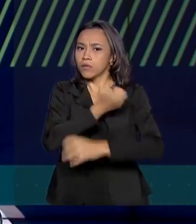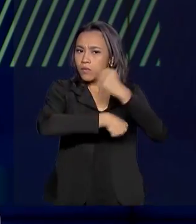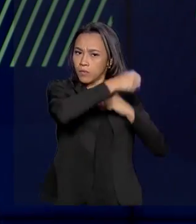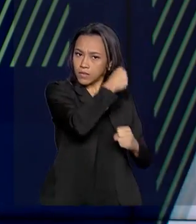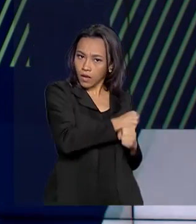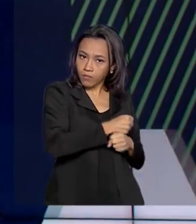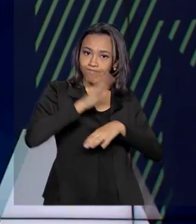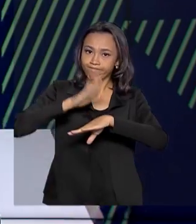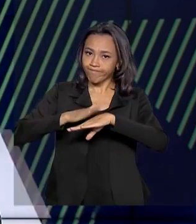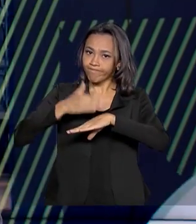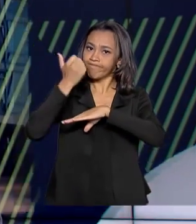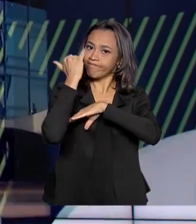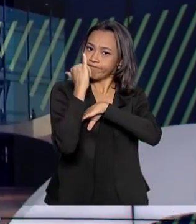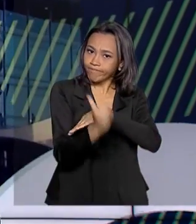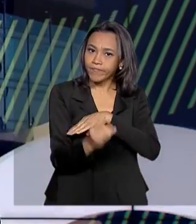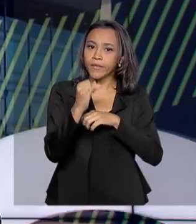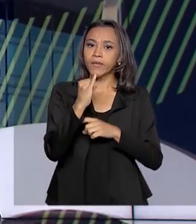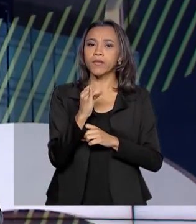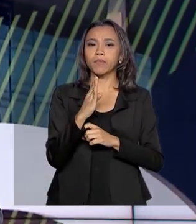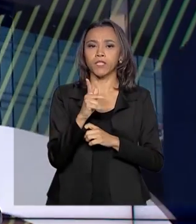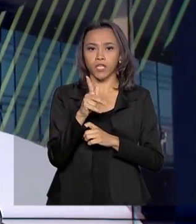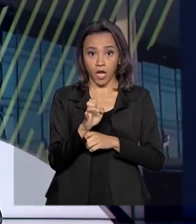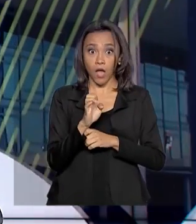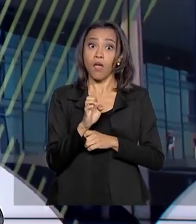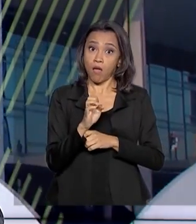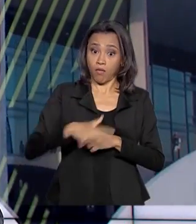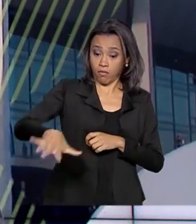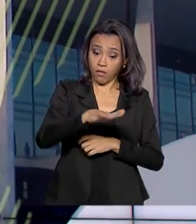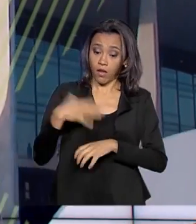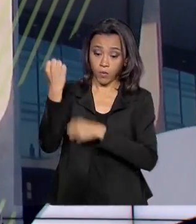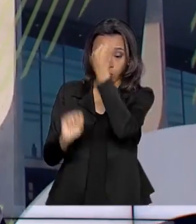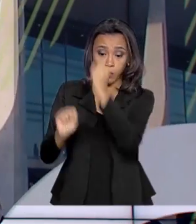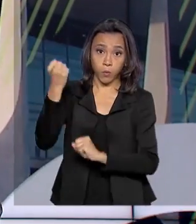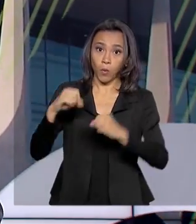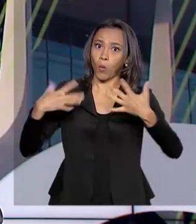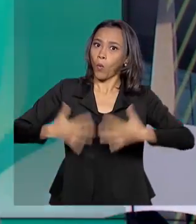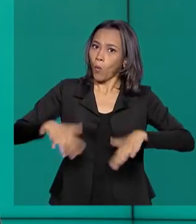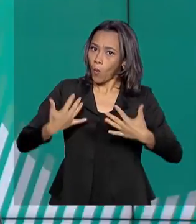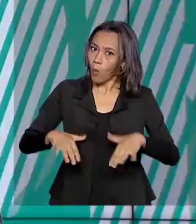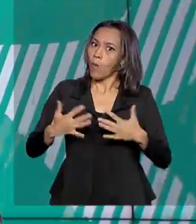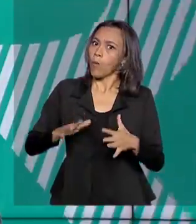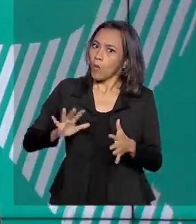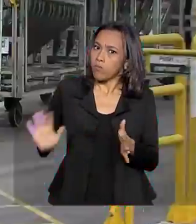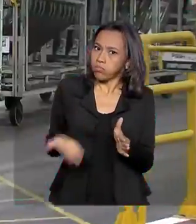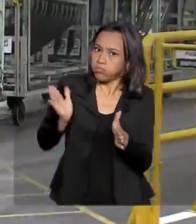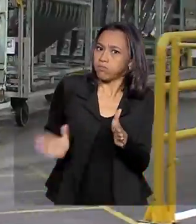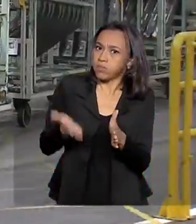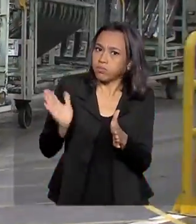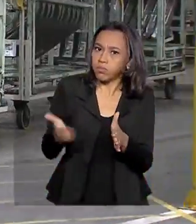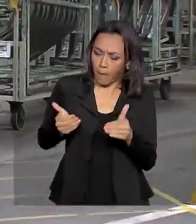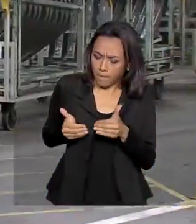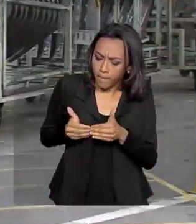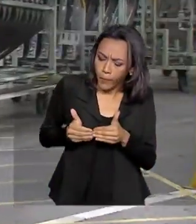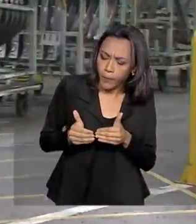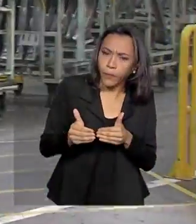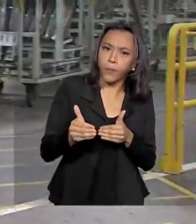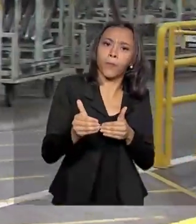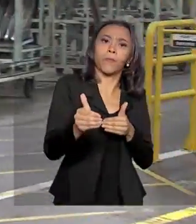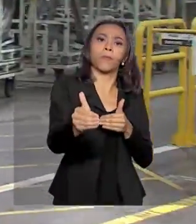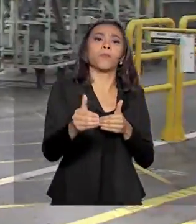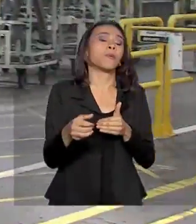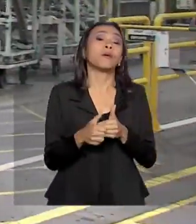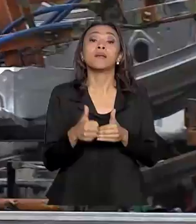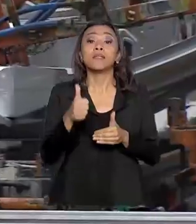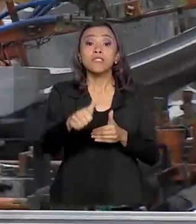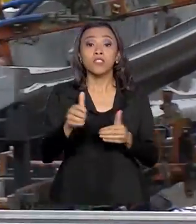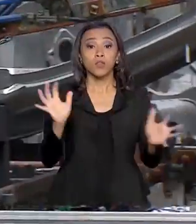Segundo o IBGE, o setor industrial voltou a mostrar um quadro de maior ritmo produtivo. Os avanços foram registrados em três